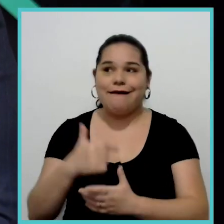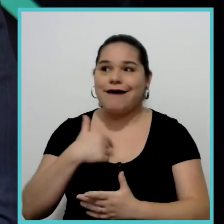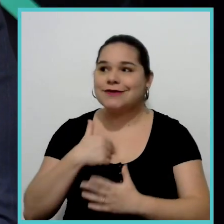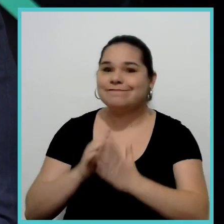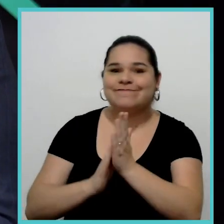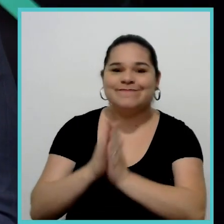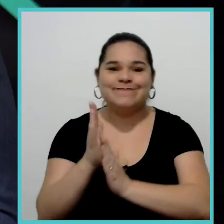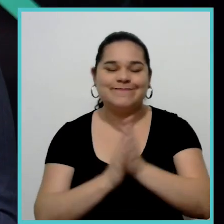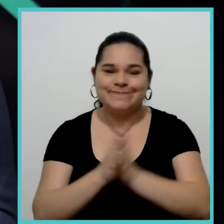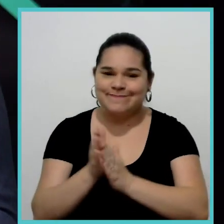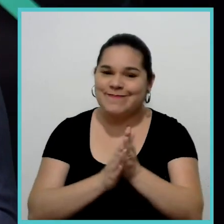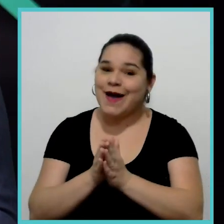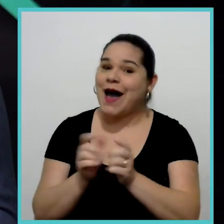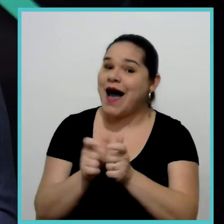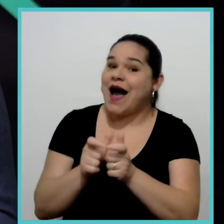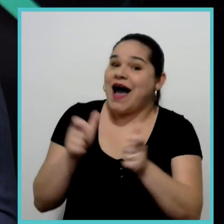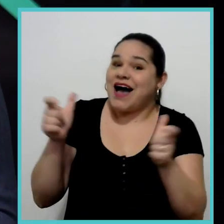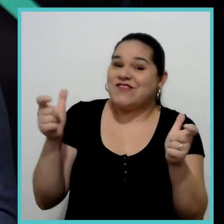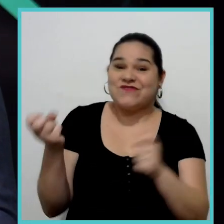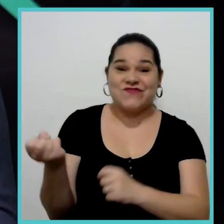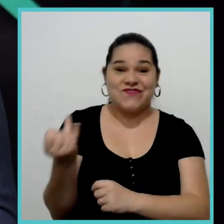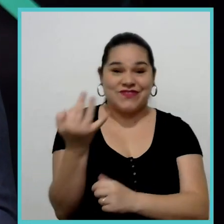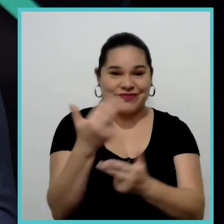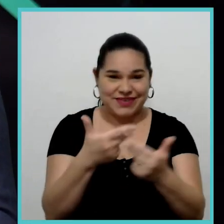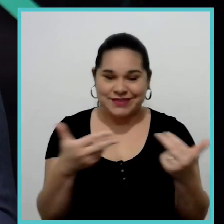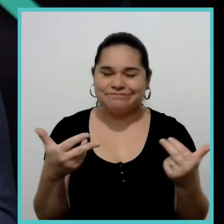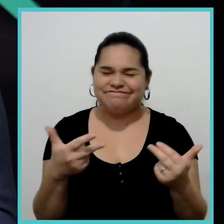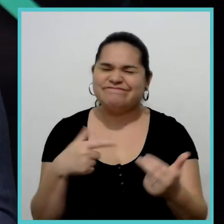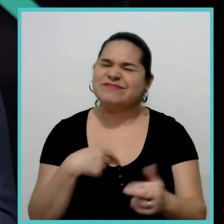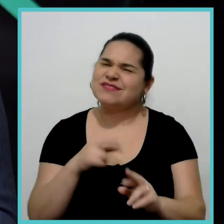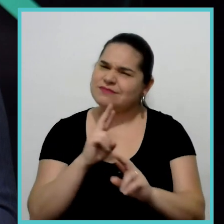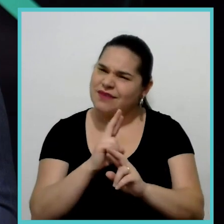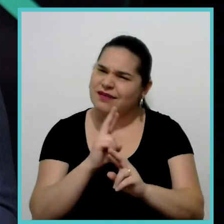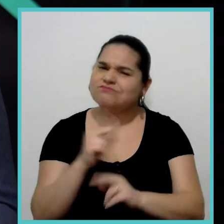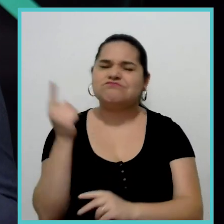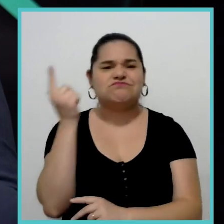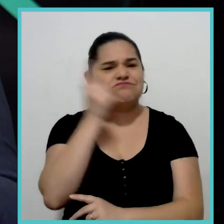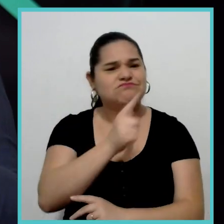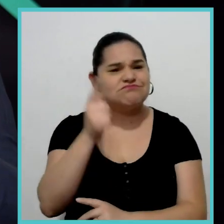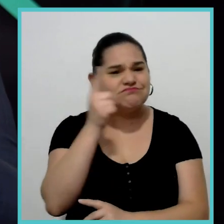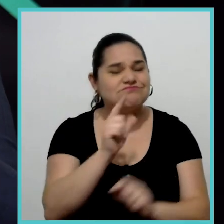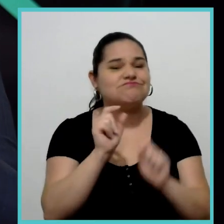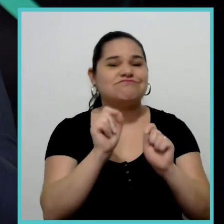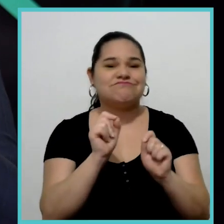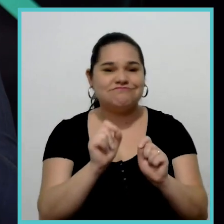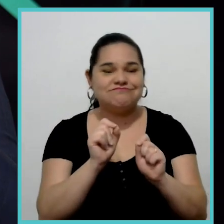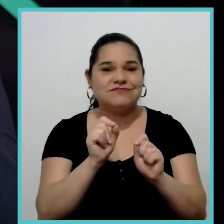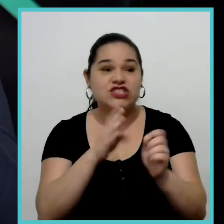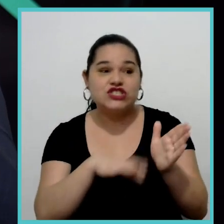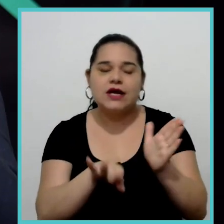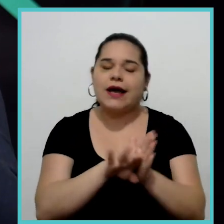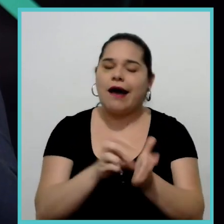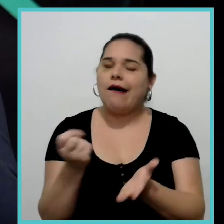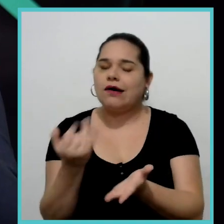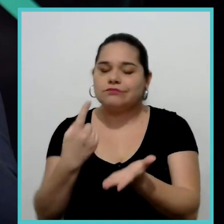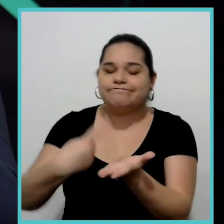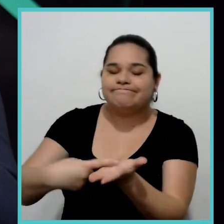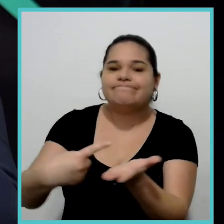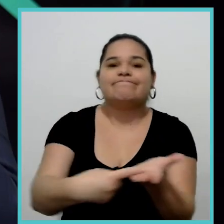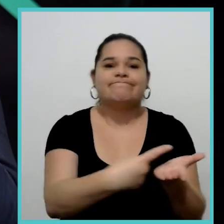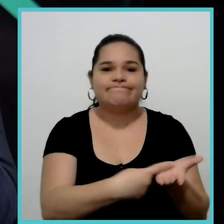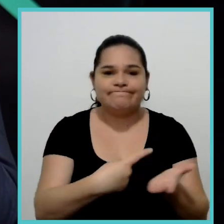expectativas são bastante elevadas. A gente espera que a gente consiga chegar em alguns